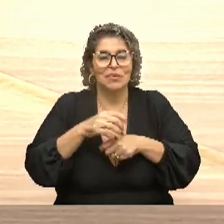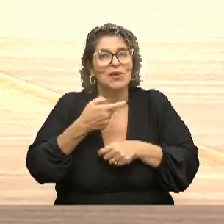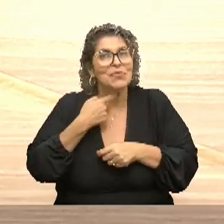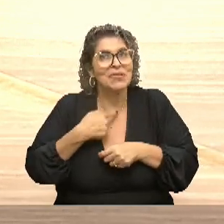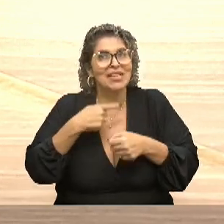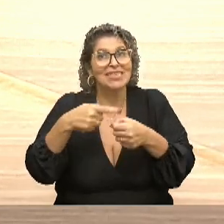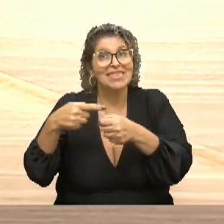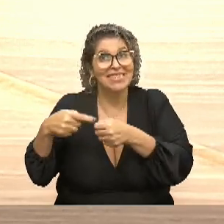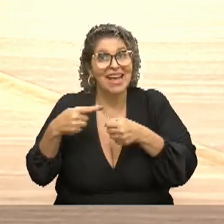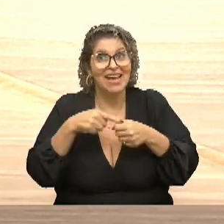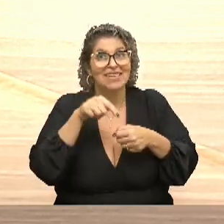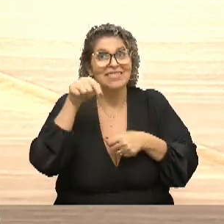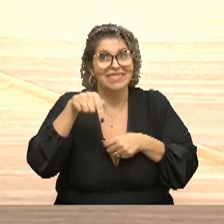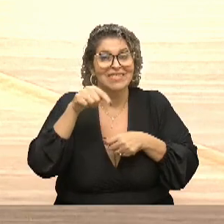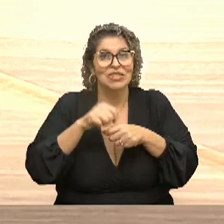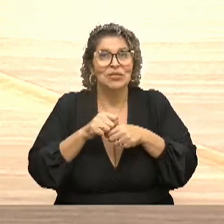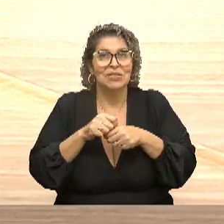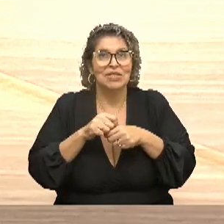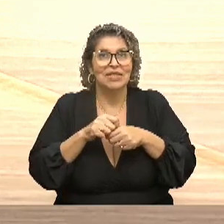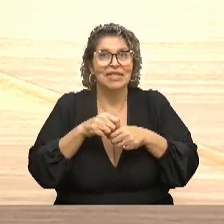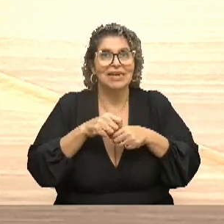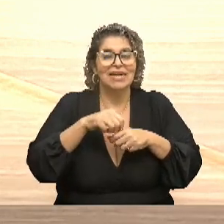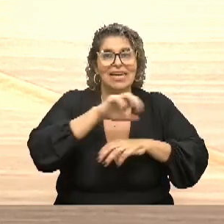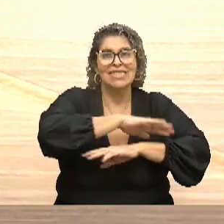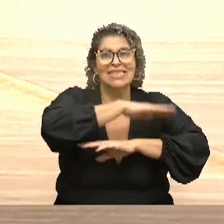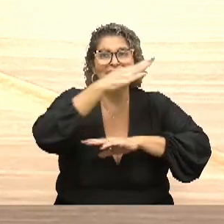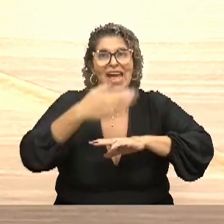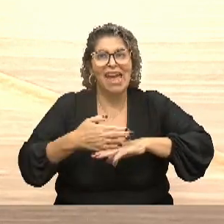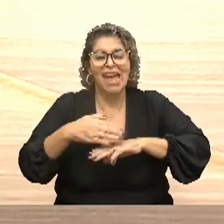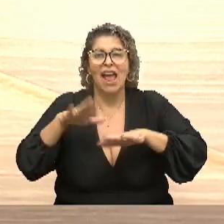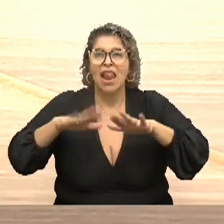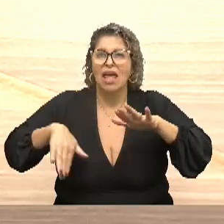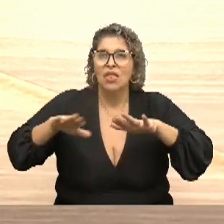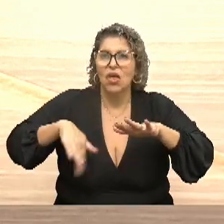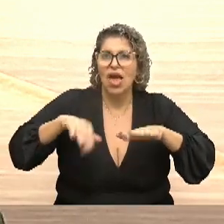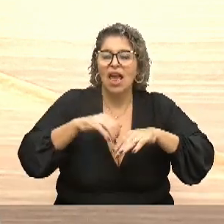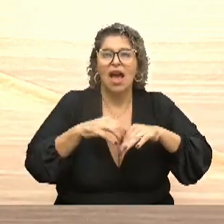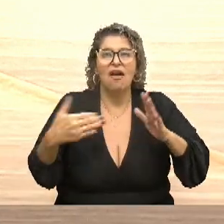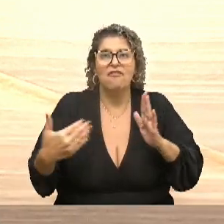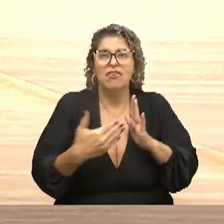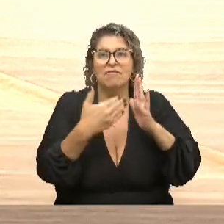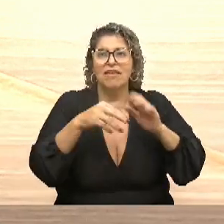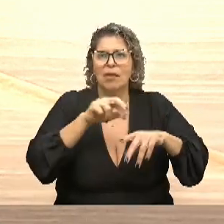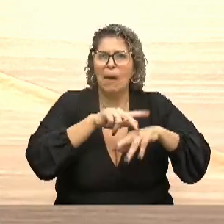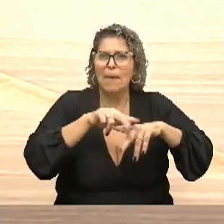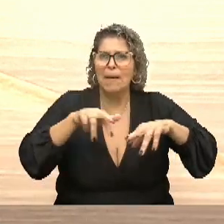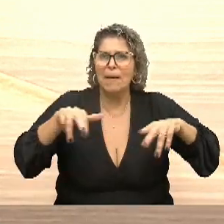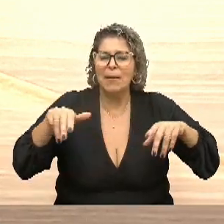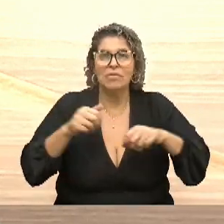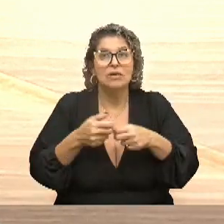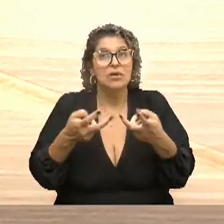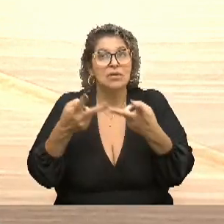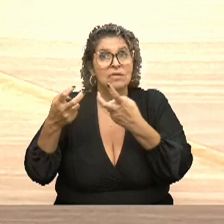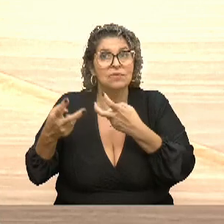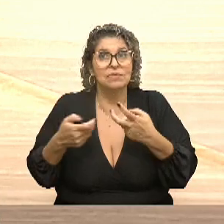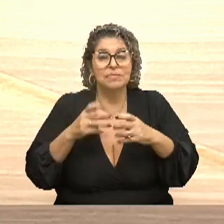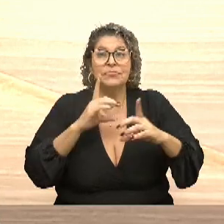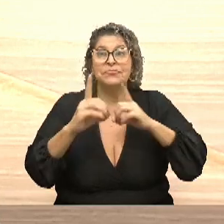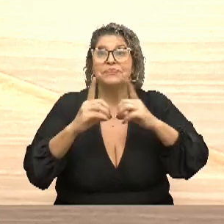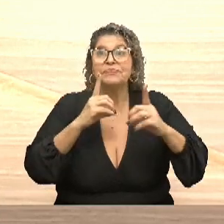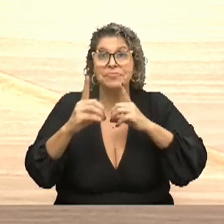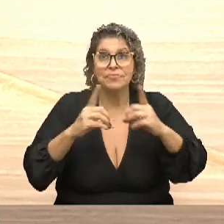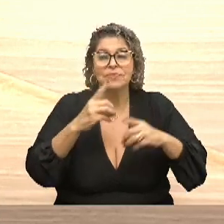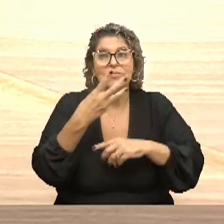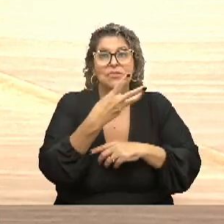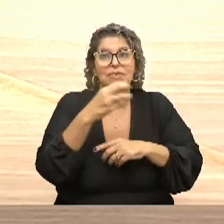daqui, que a serra é de um jeito, o litoral é de outro, a fronteira. Então, eu percebo isso de coordenadores. A gente já